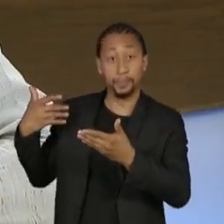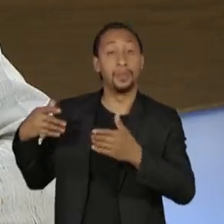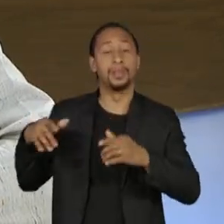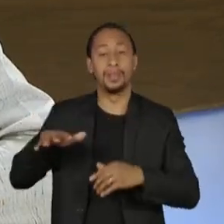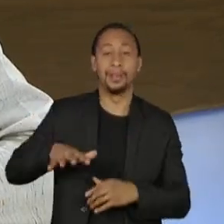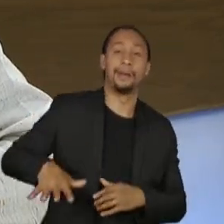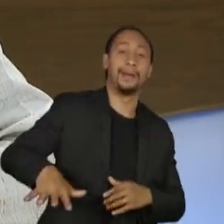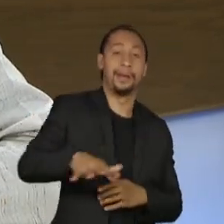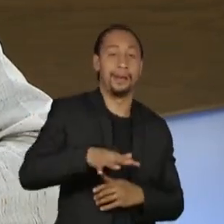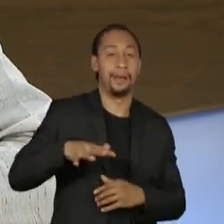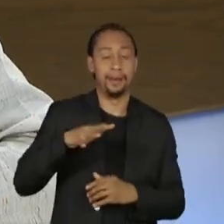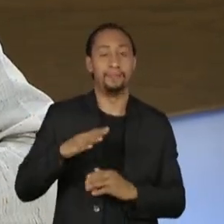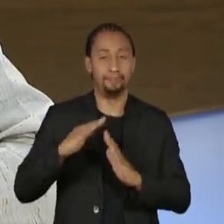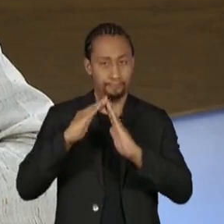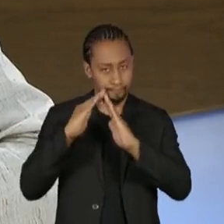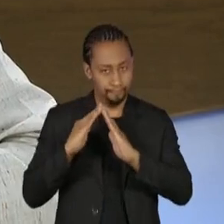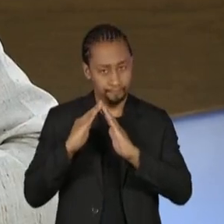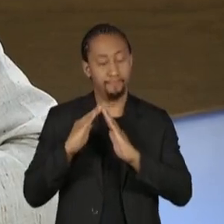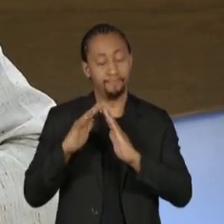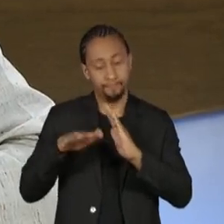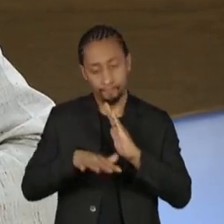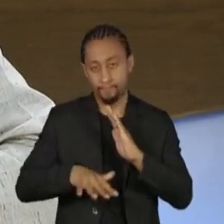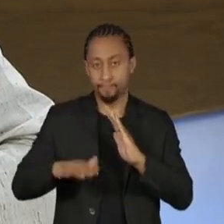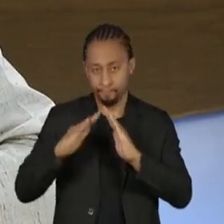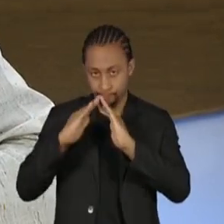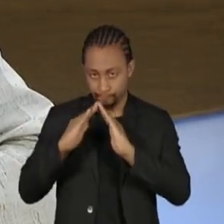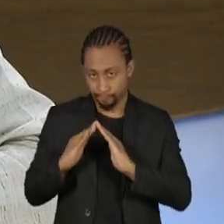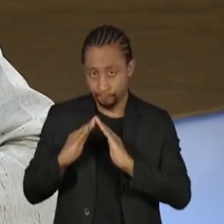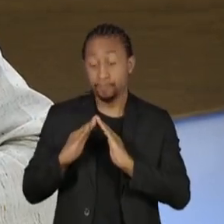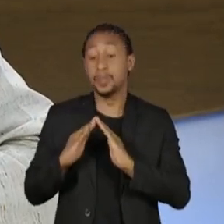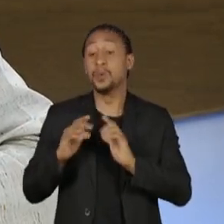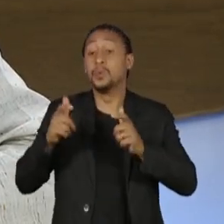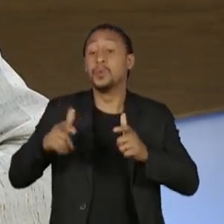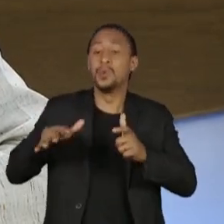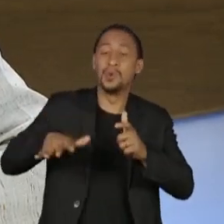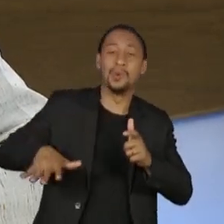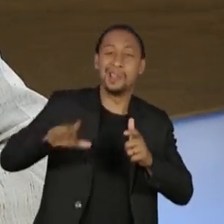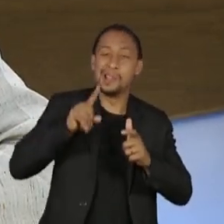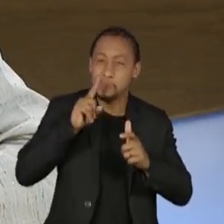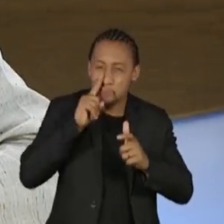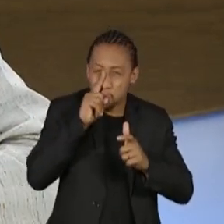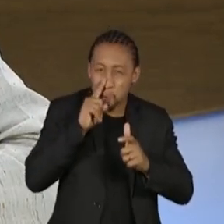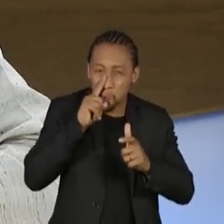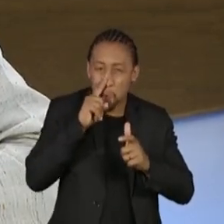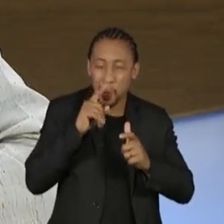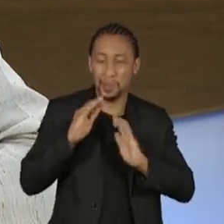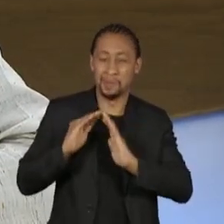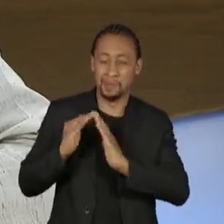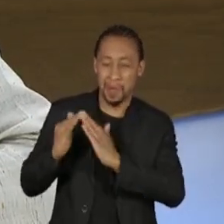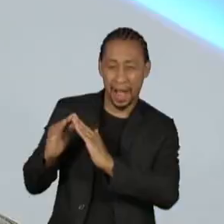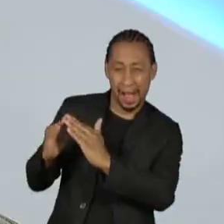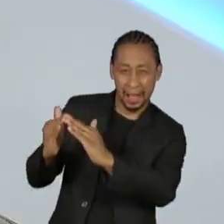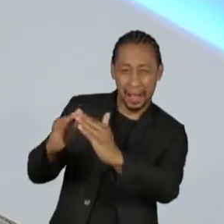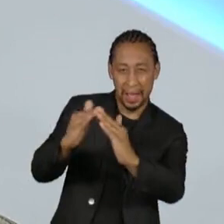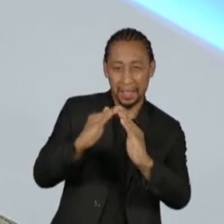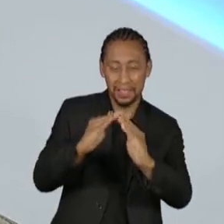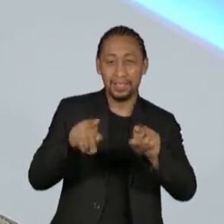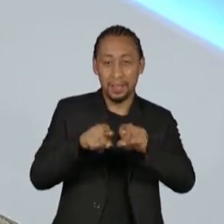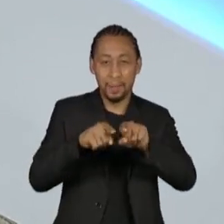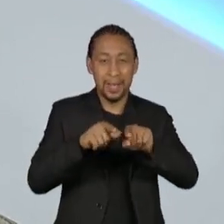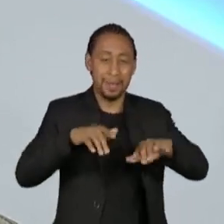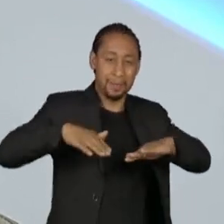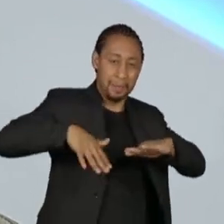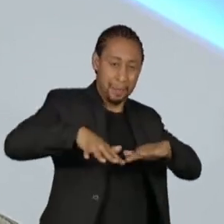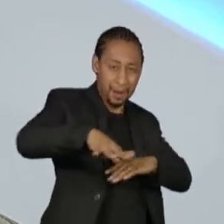habitação, a questão da habitação em áreas de risco e abaixada tem um problema sério sobre isso, né? São mais de